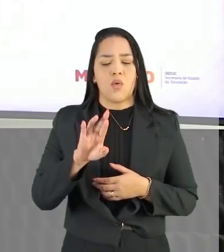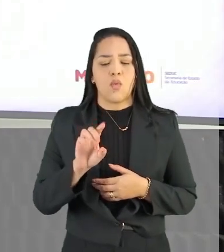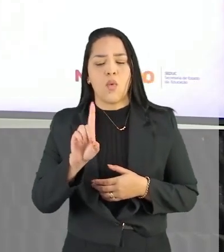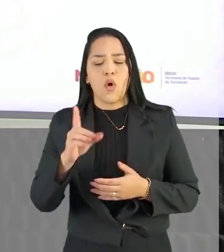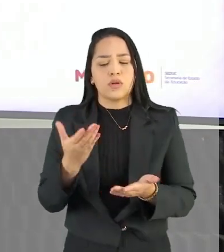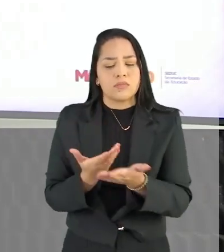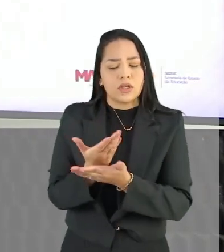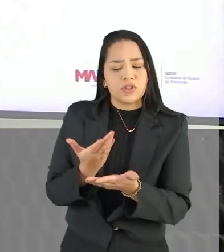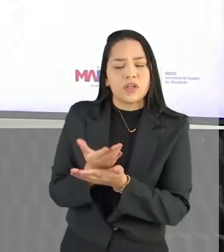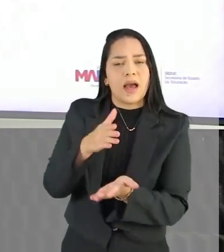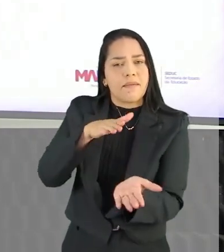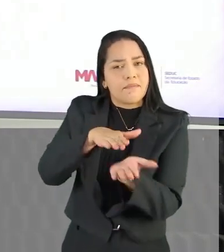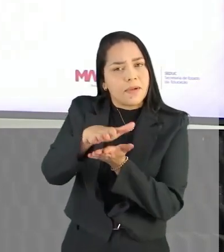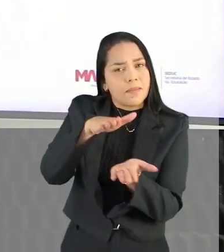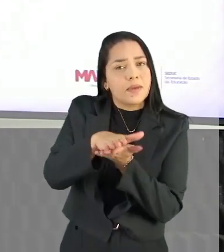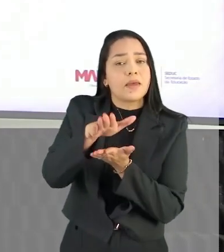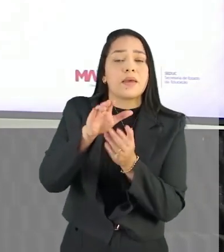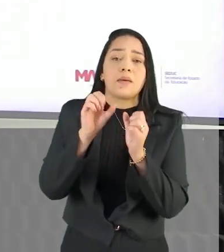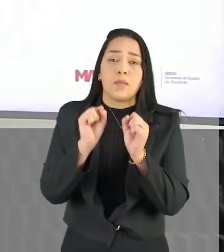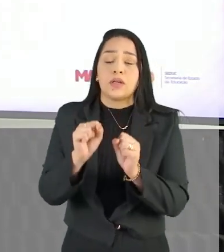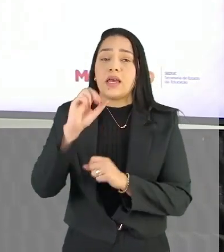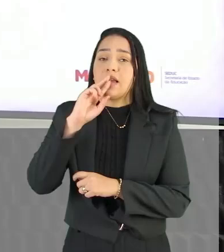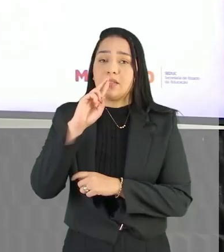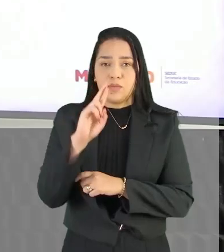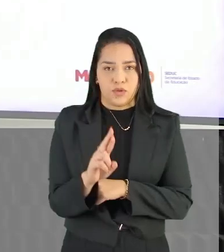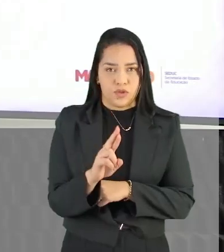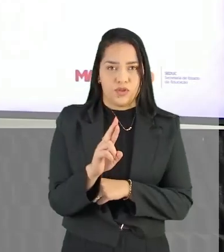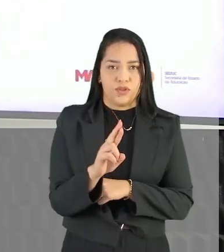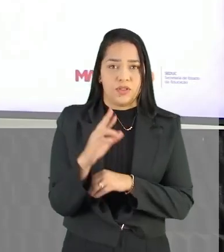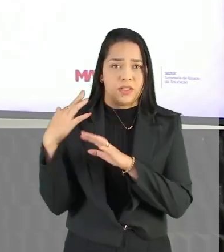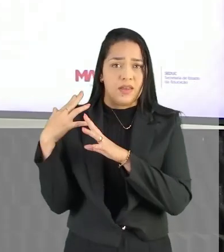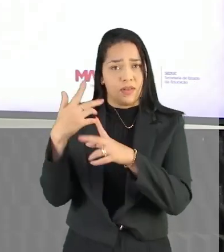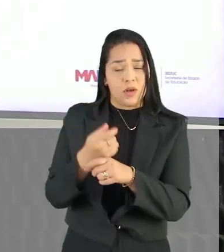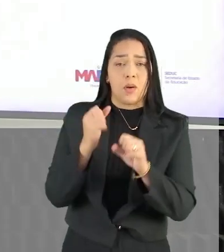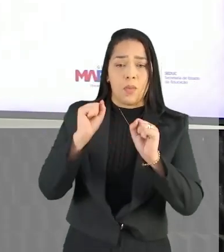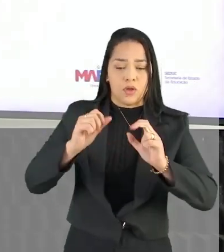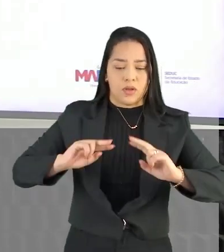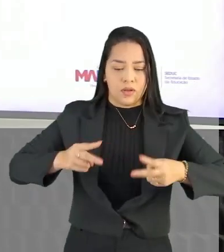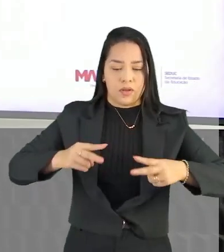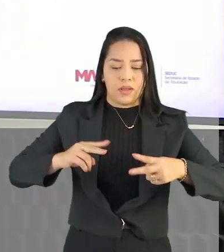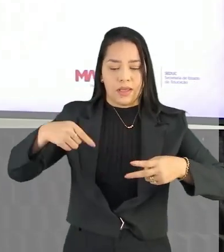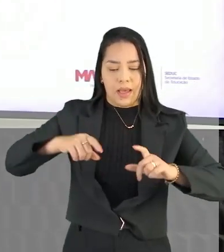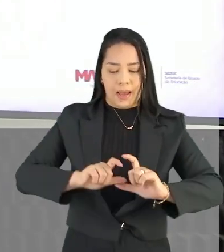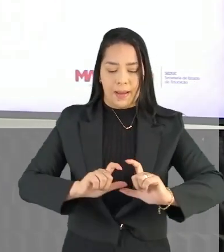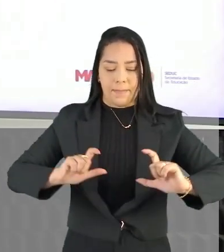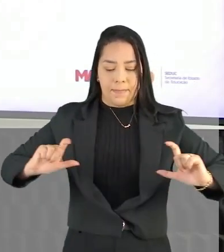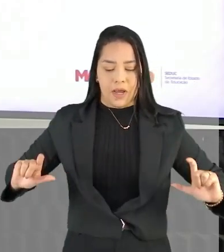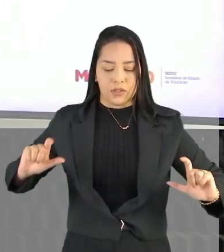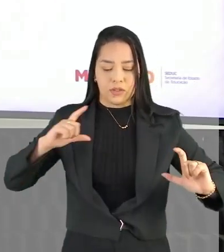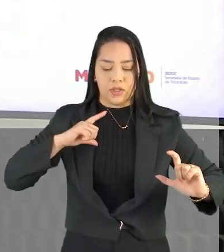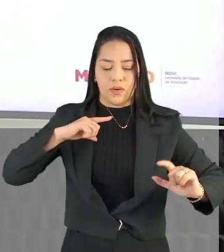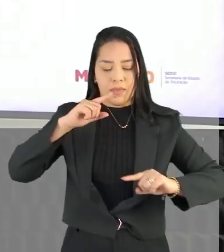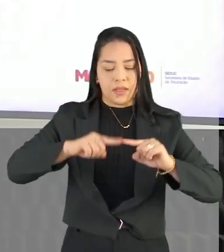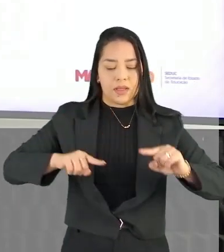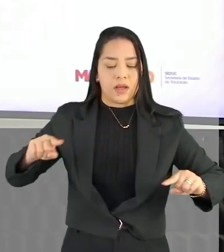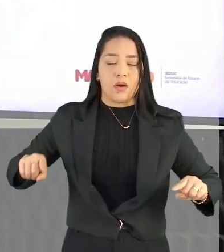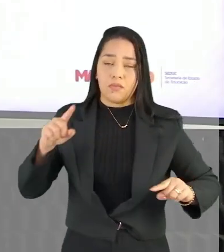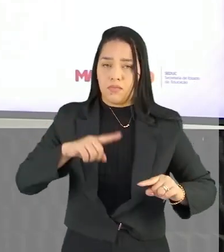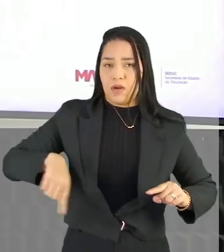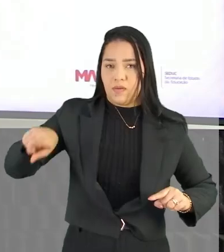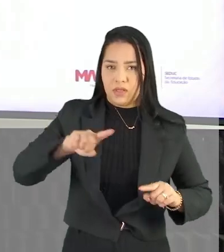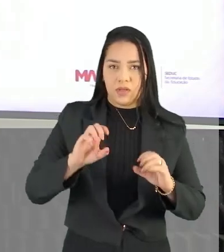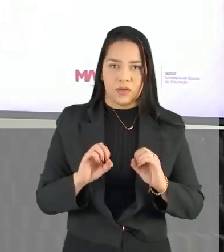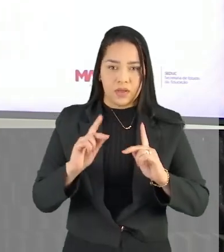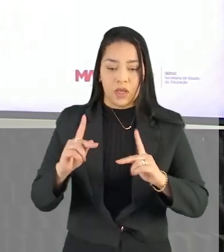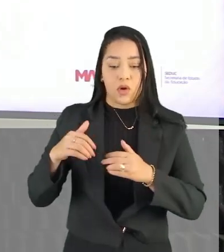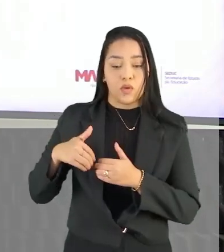imprimir as questões que estão sendo respondidas nessa revisão, vocês podem clicar no link abaixo e aí vai ter o material disponível para vocês.